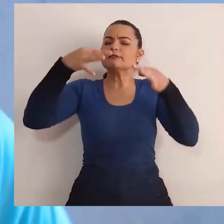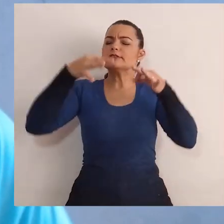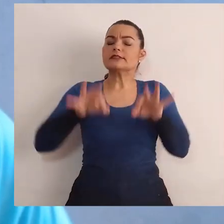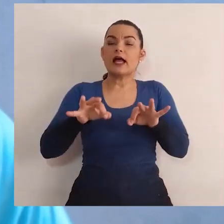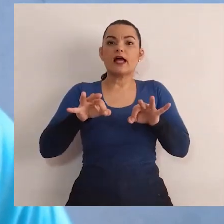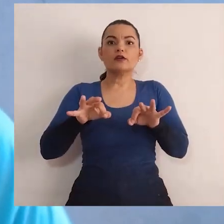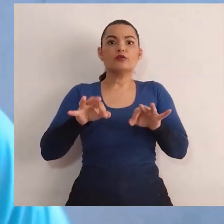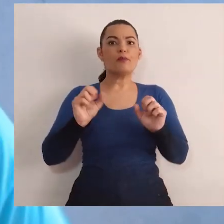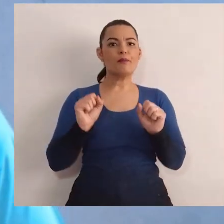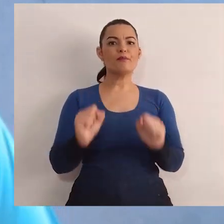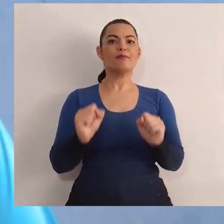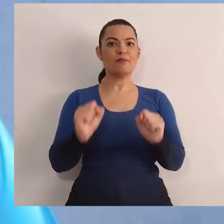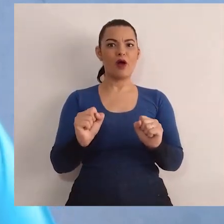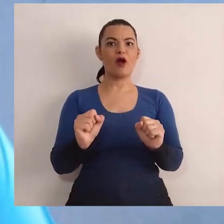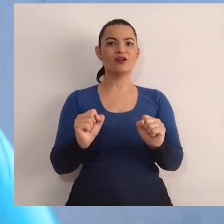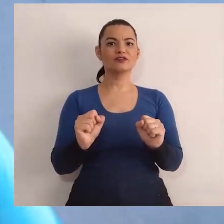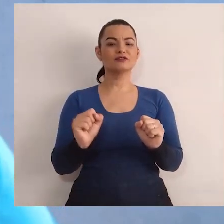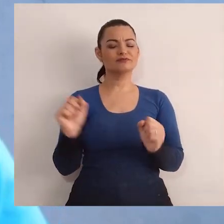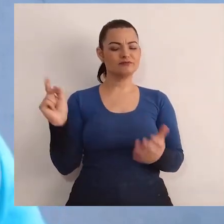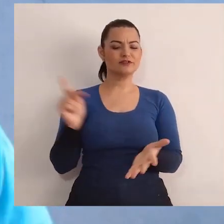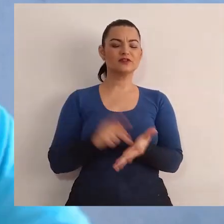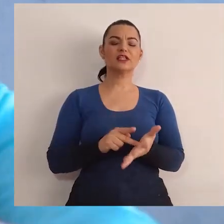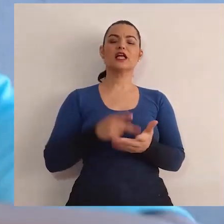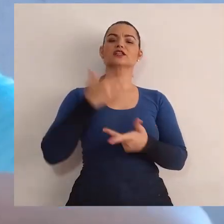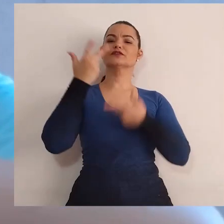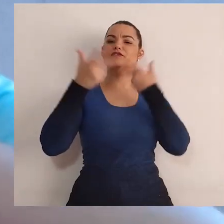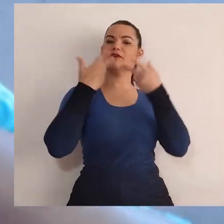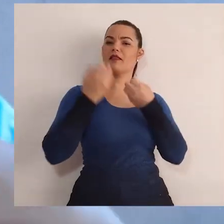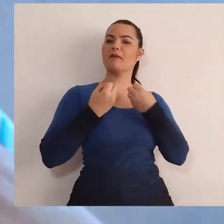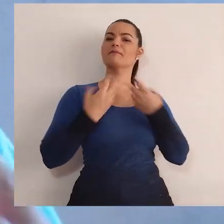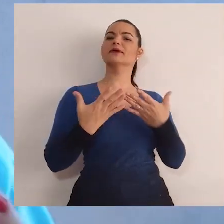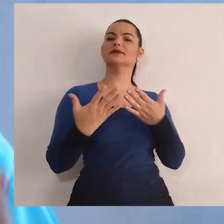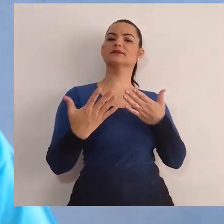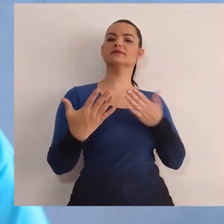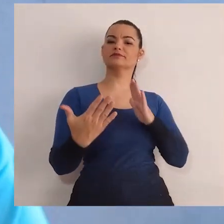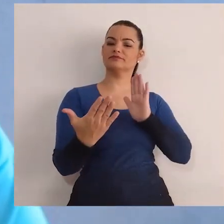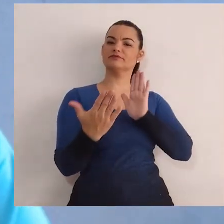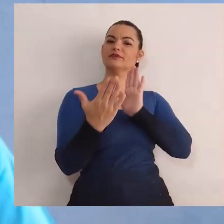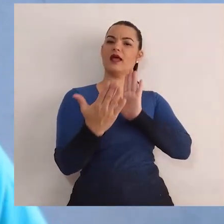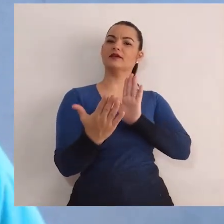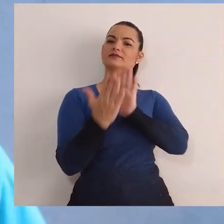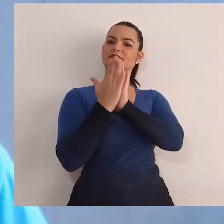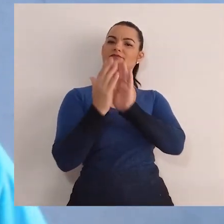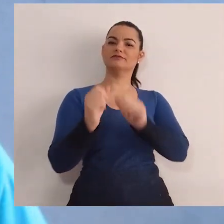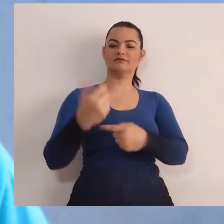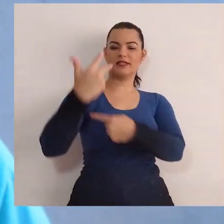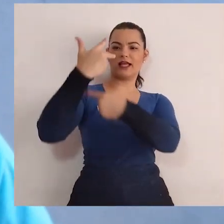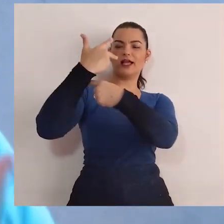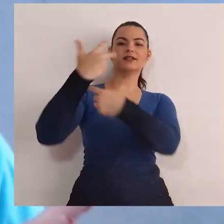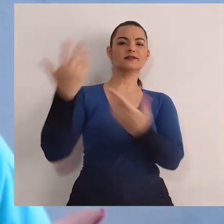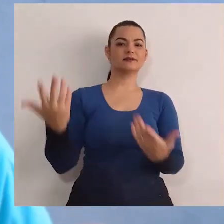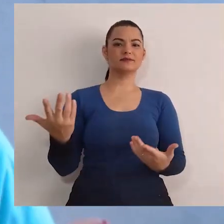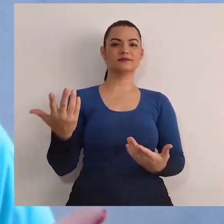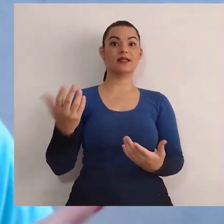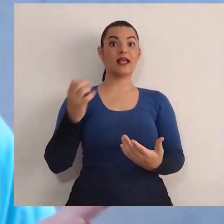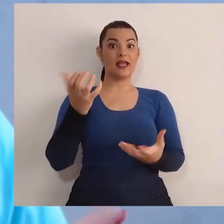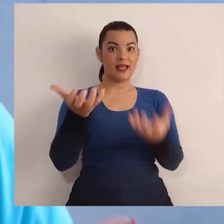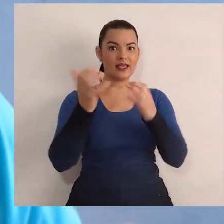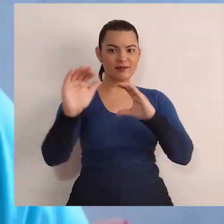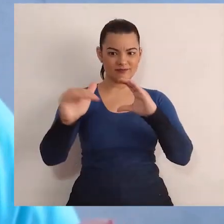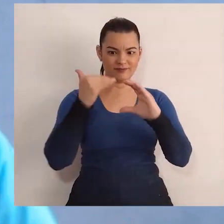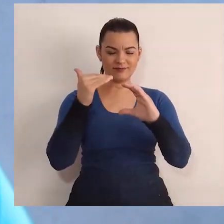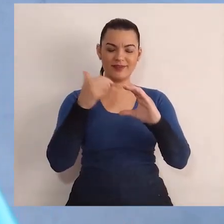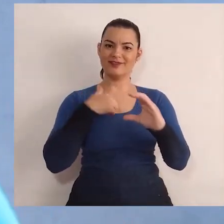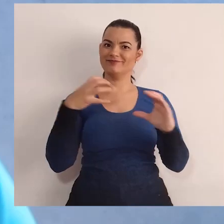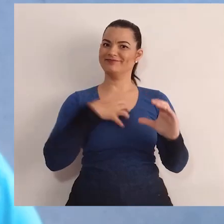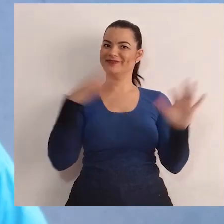mas que eu tenho certeza absoluta que teria uma performance incrível. Se quiser compartilhar